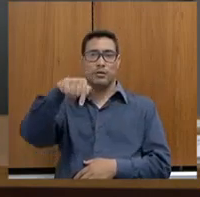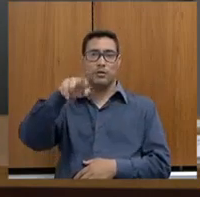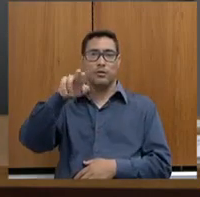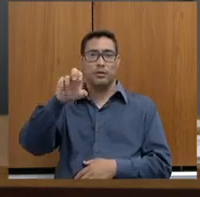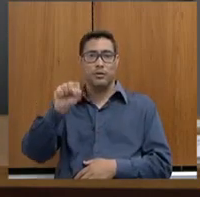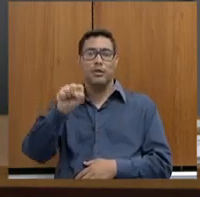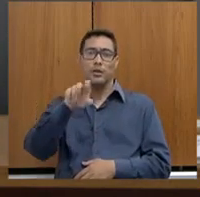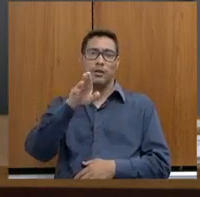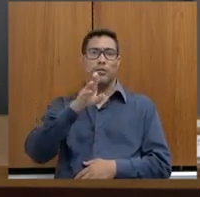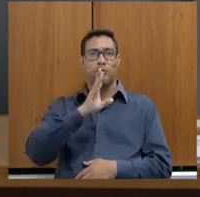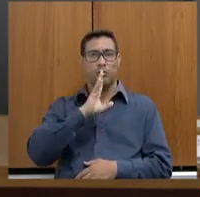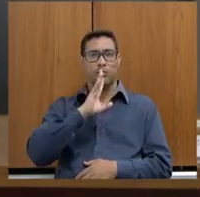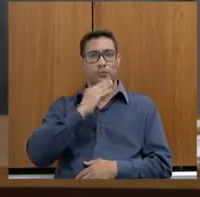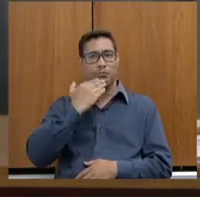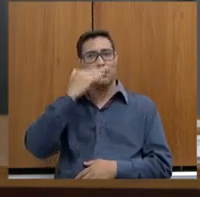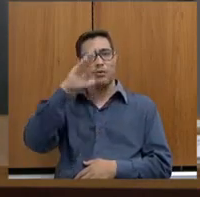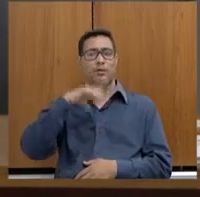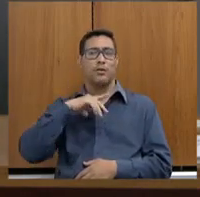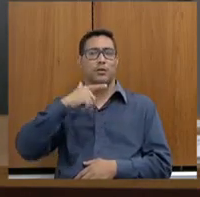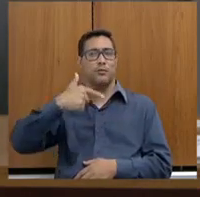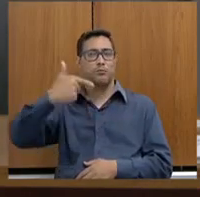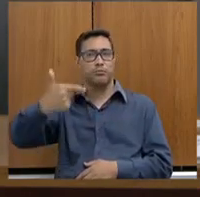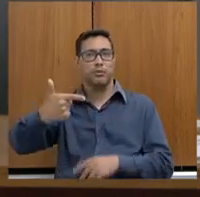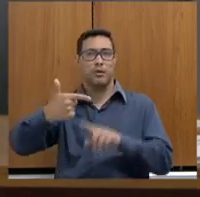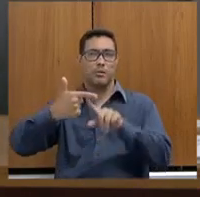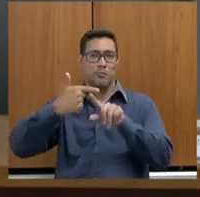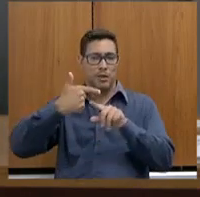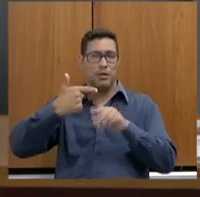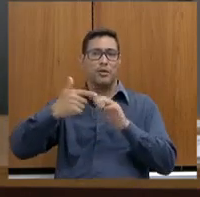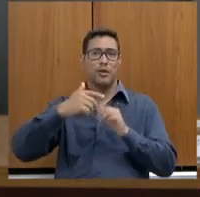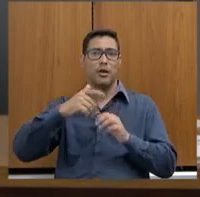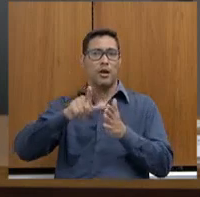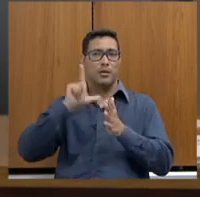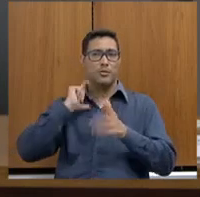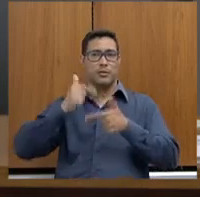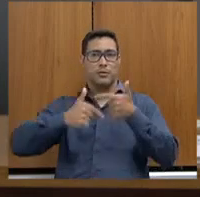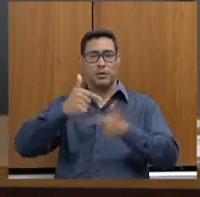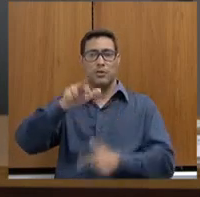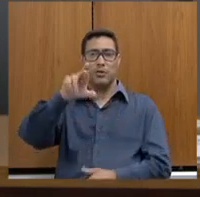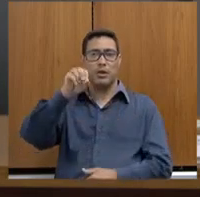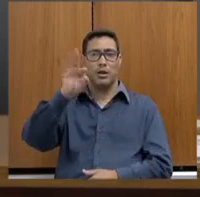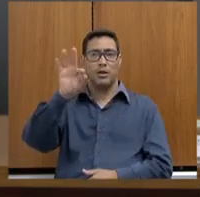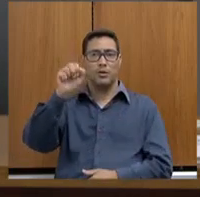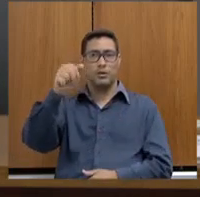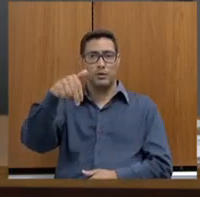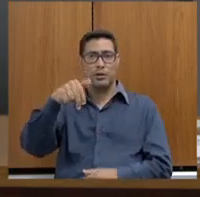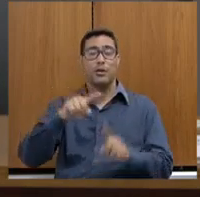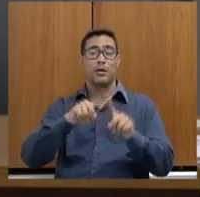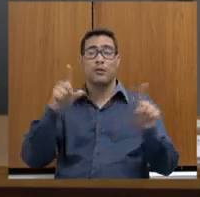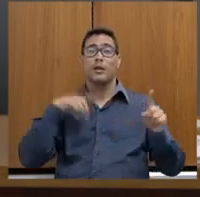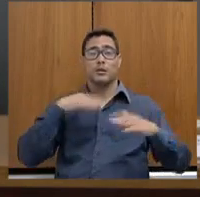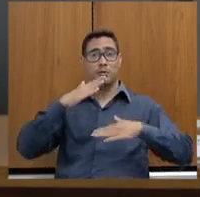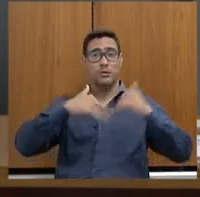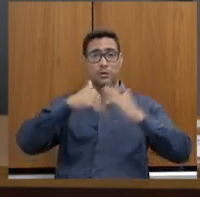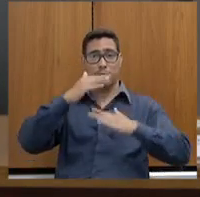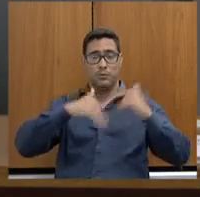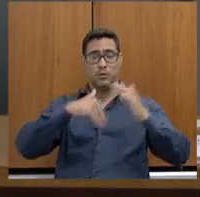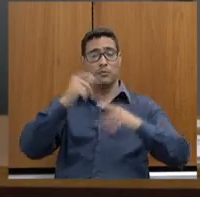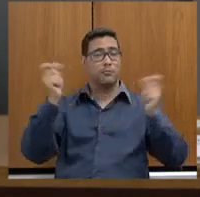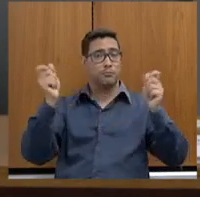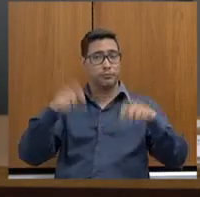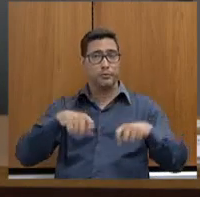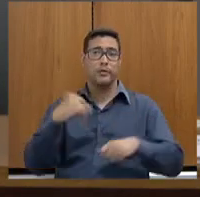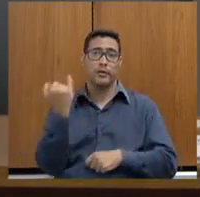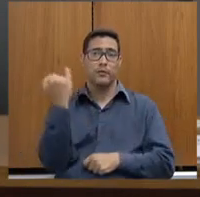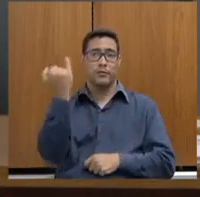armamento, porque fez parte da Rotam, sabe como ninguém que eu vou dizer agora, mas a capacitação é fundamental para o servidor. E nós temos um